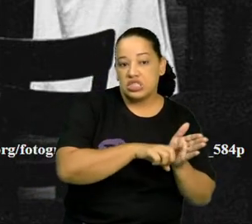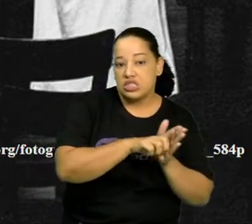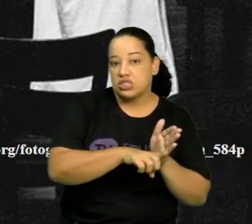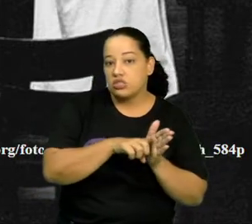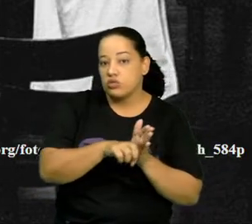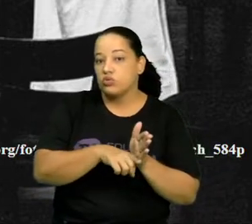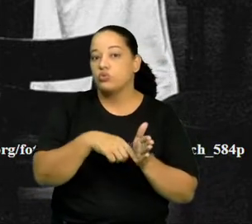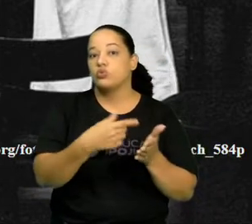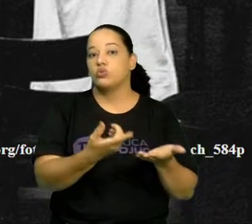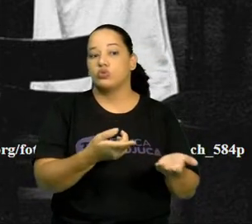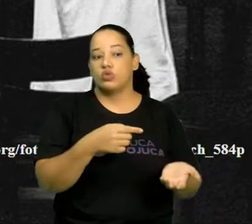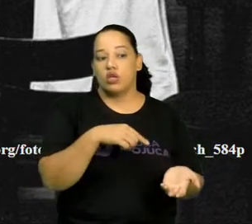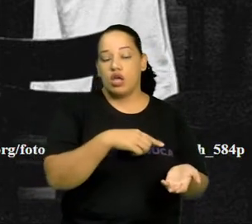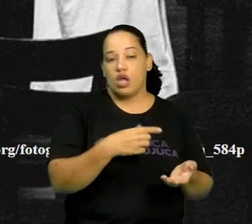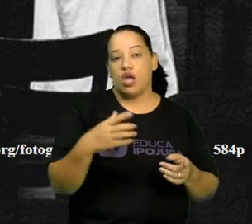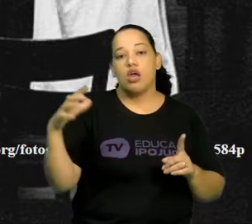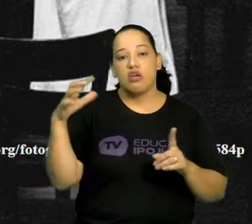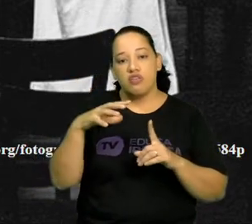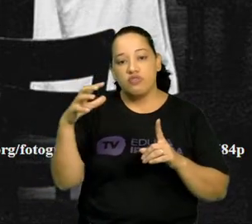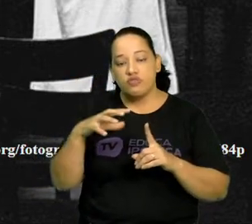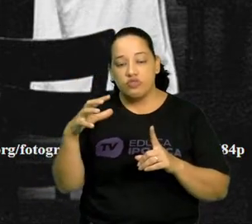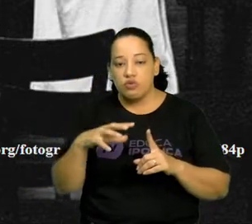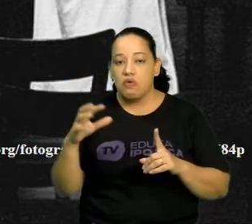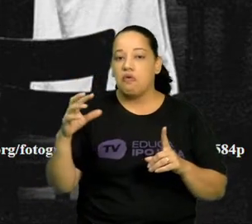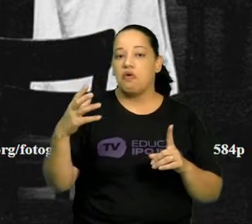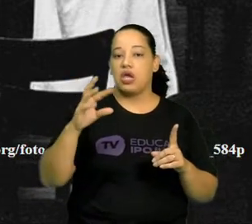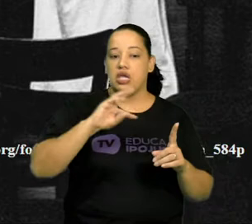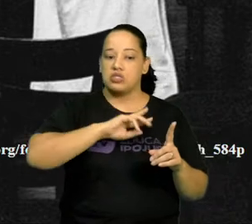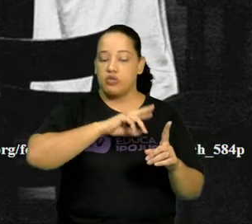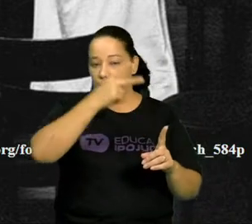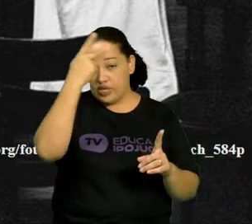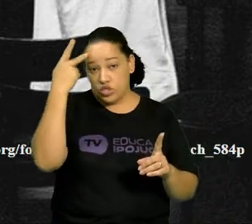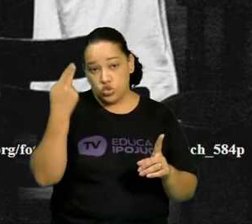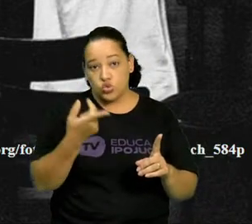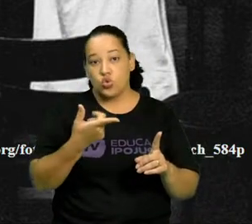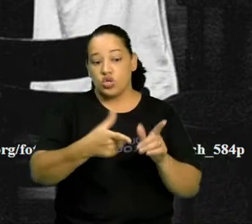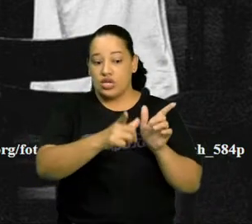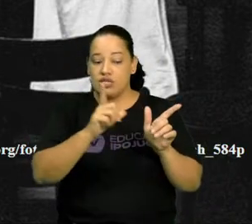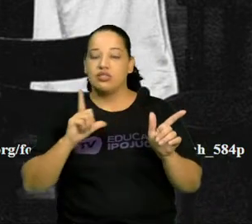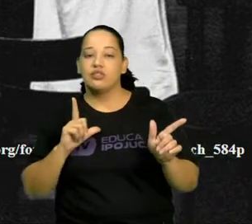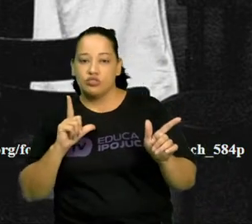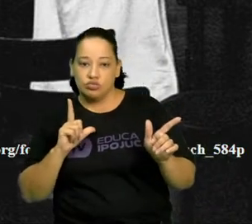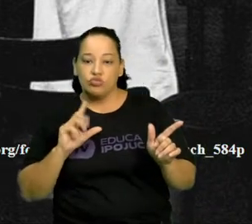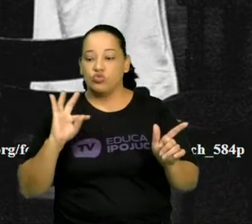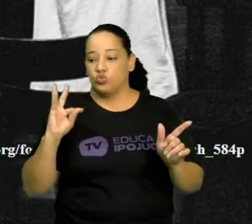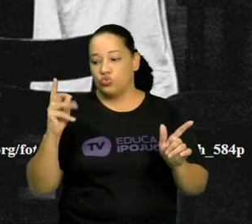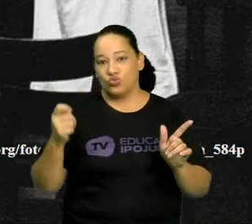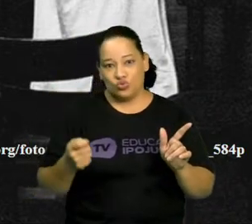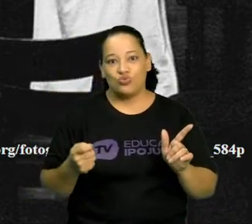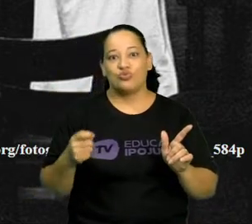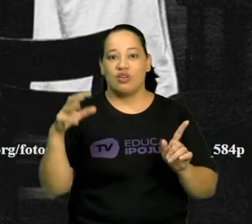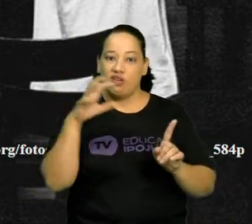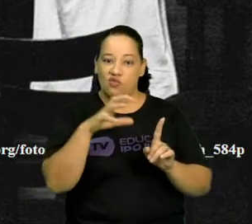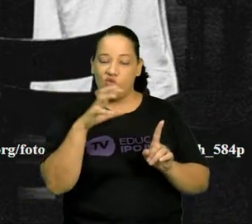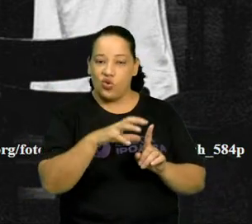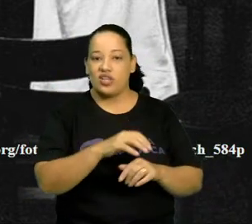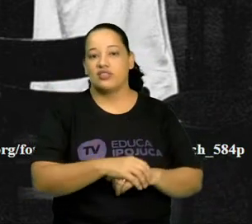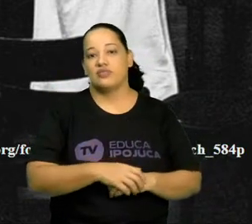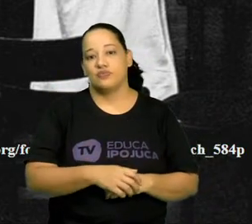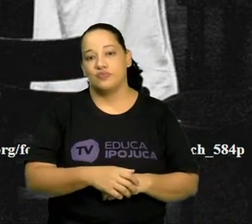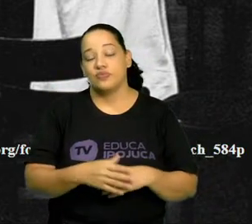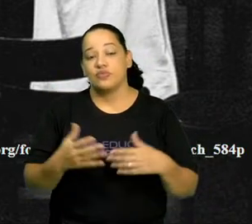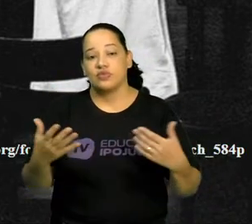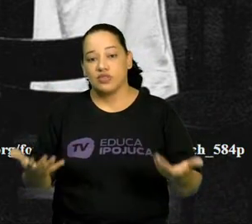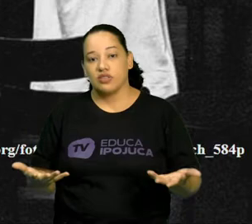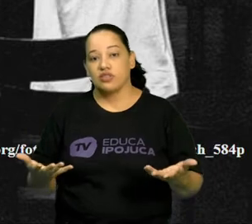Recebeu influência de Laban, de Wigman, de Joss. E a realidade humana, as emoções,